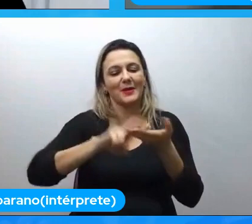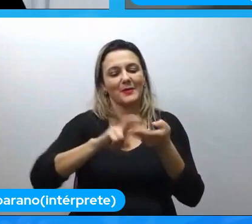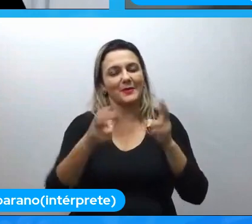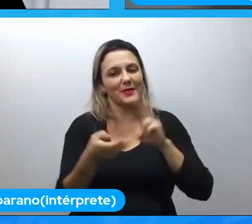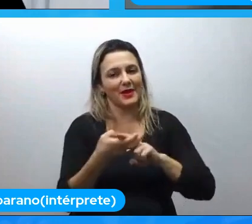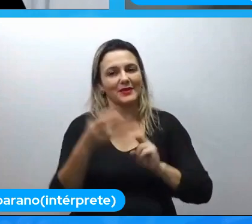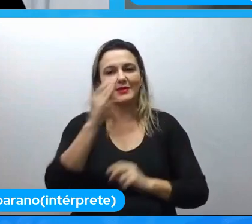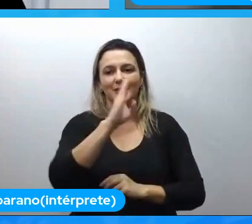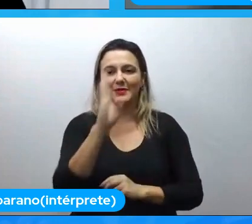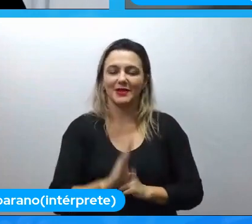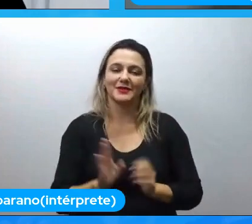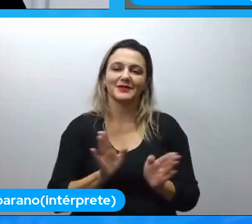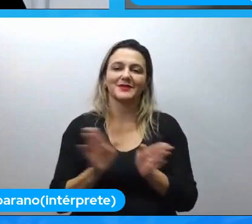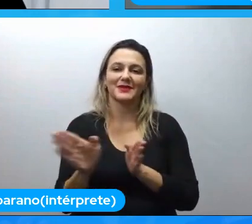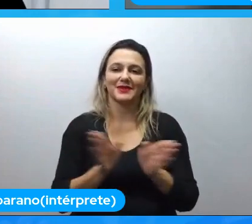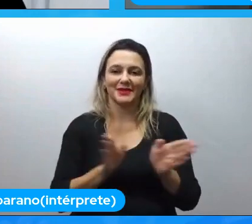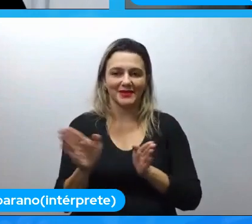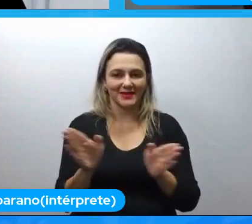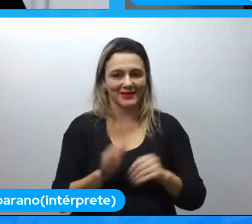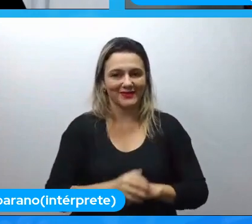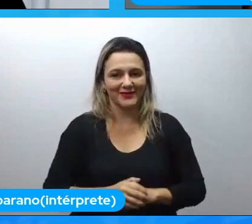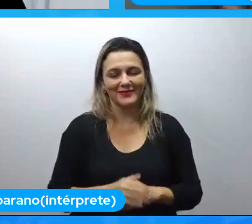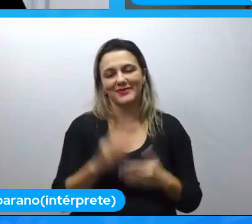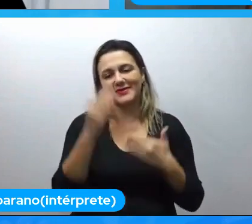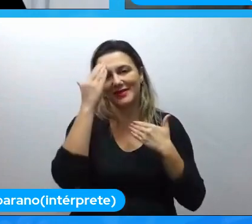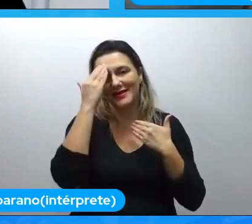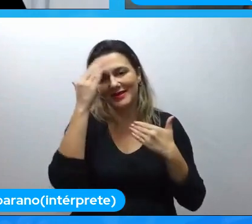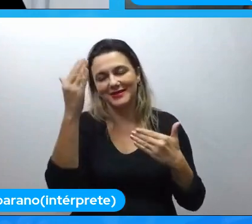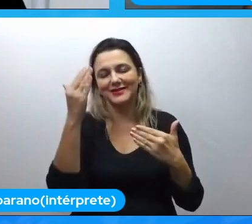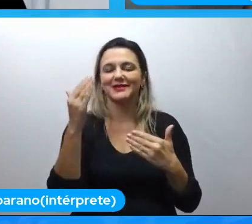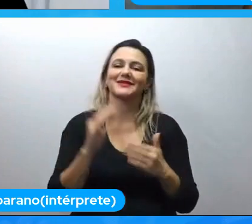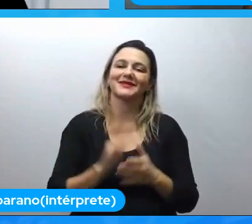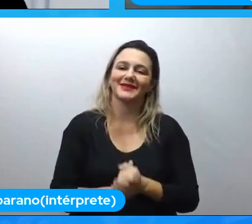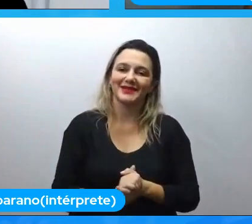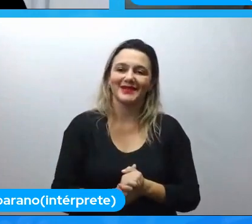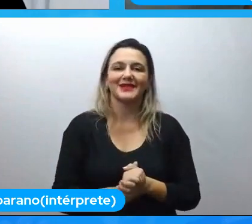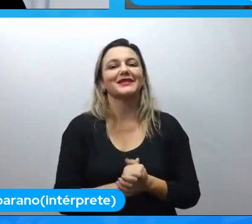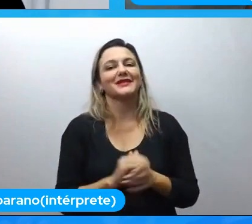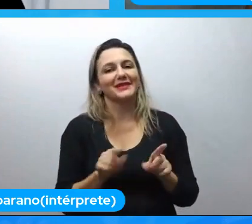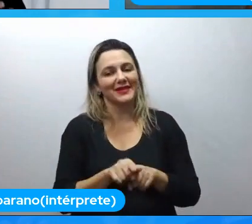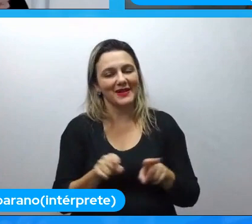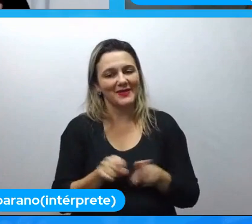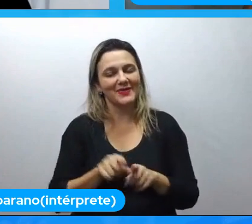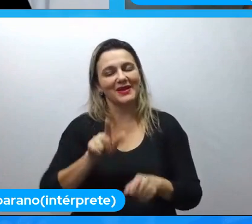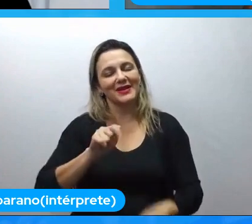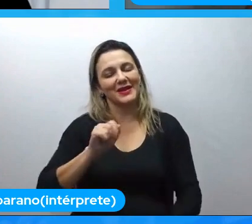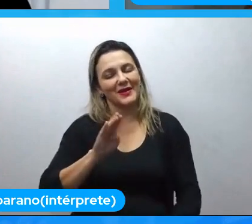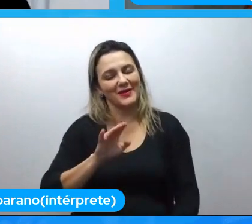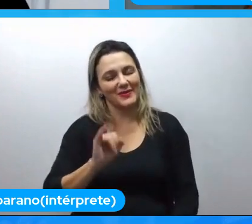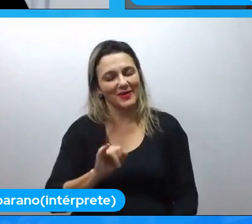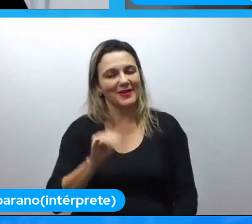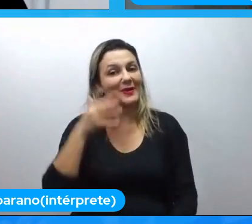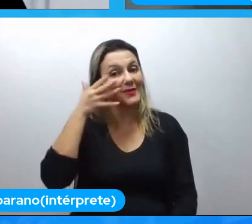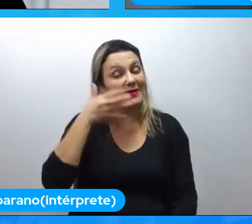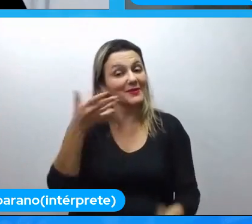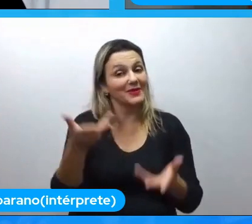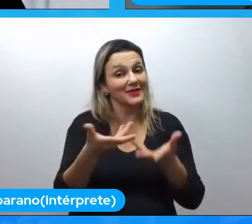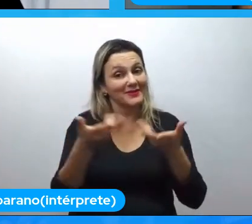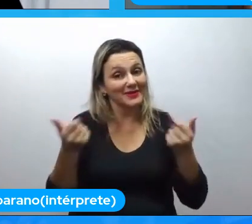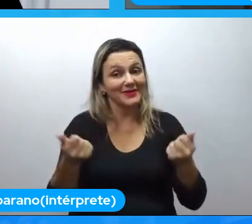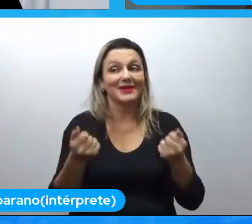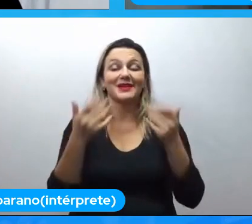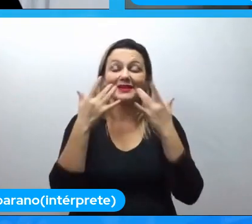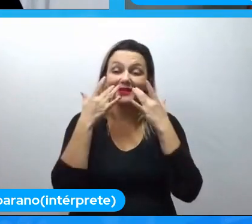acessível então fica aqui o nosso agradecimento muito obrigada Gabi por essa palestra maravilhosa fiquem ligadas todos